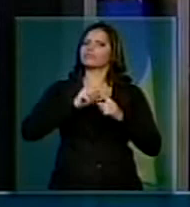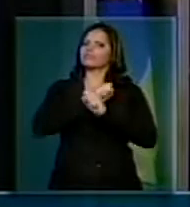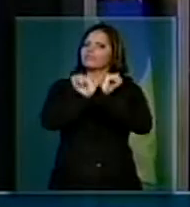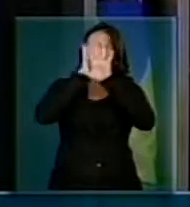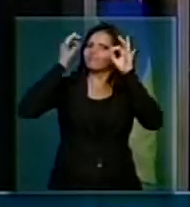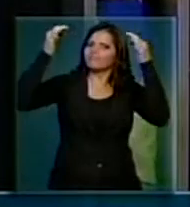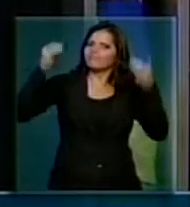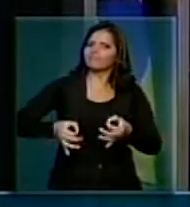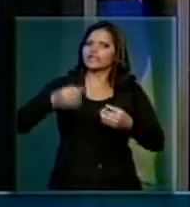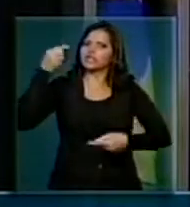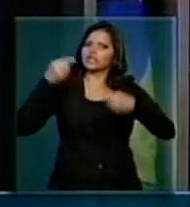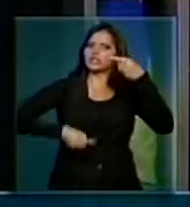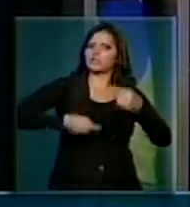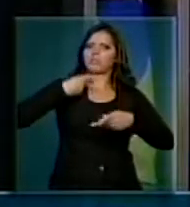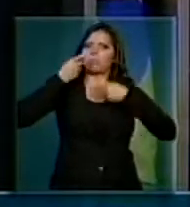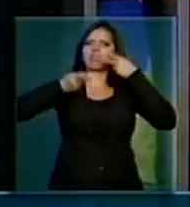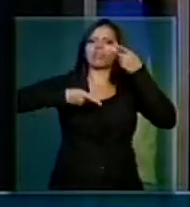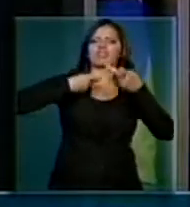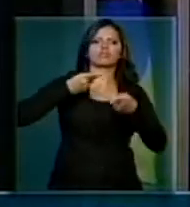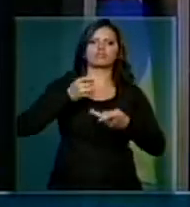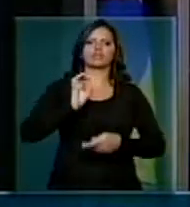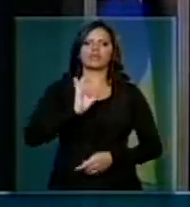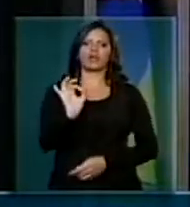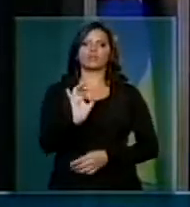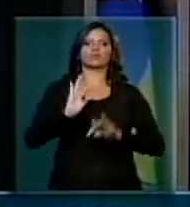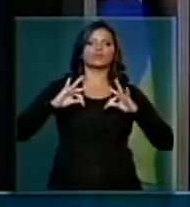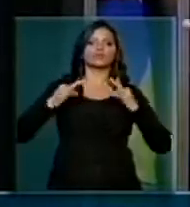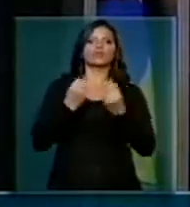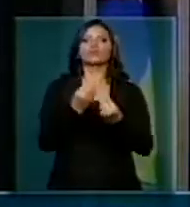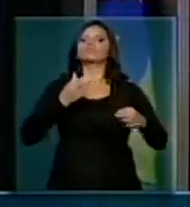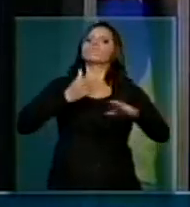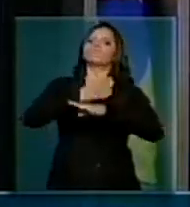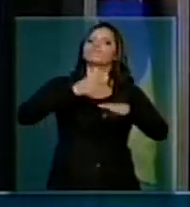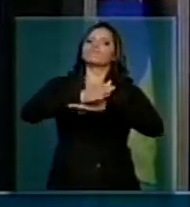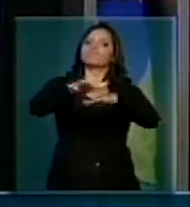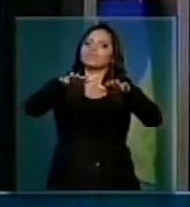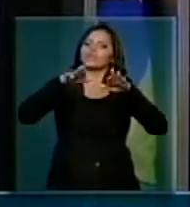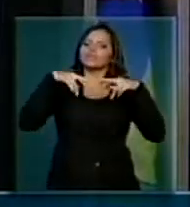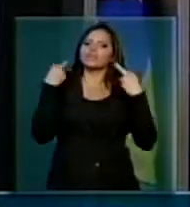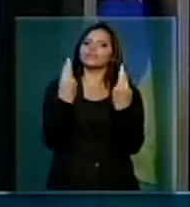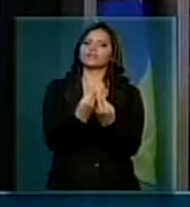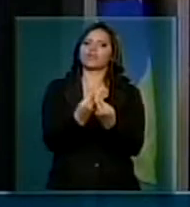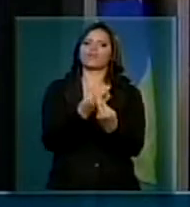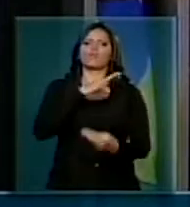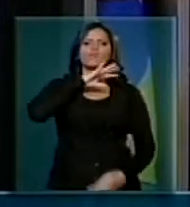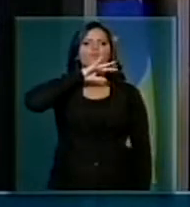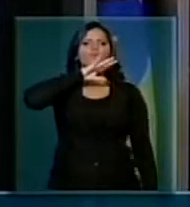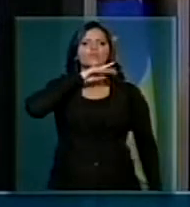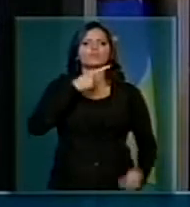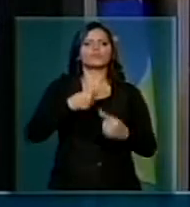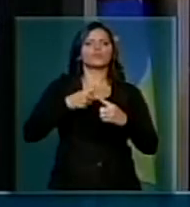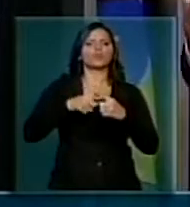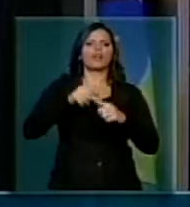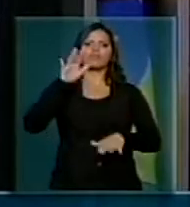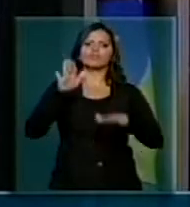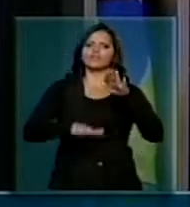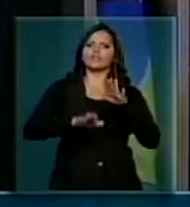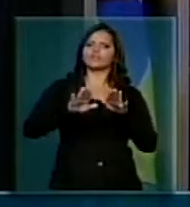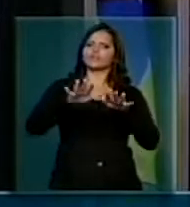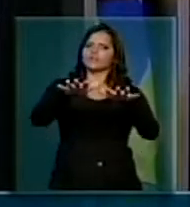públicos de discussão, inclusive sessões solenes. É muito ruim a gente ter uma sessão solene que, para